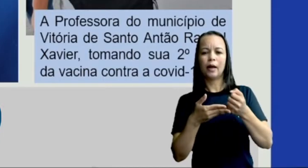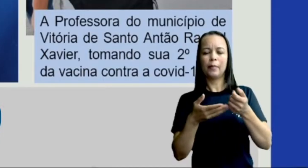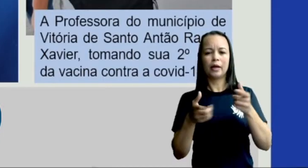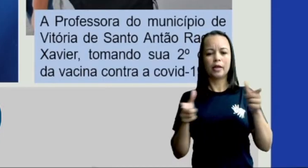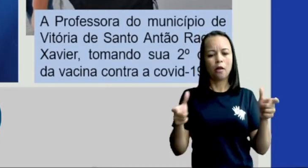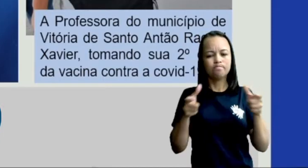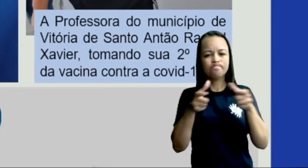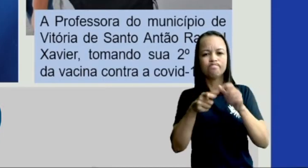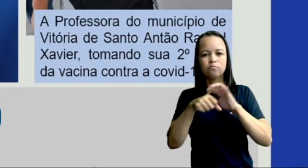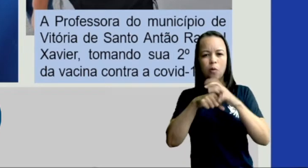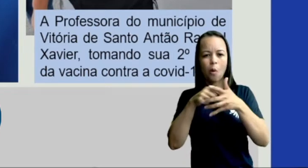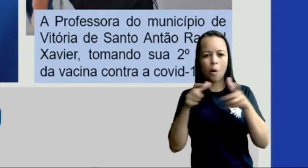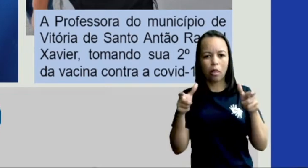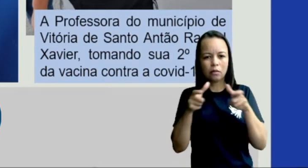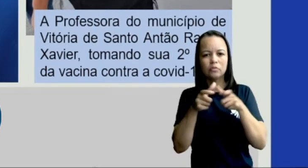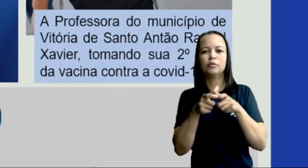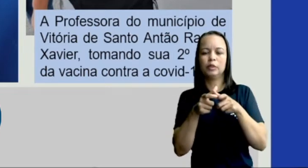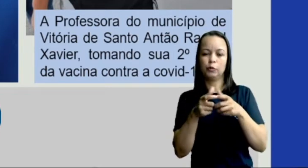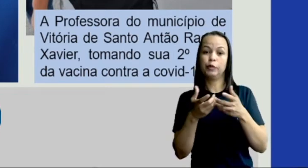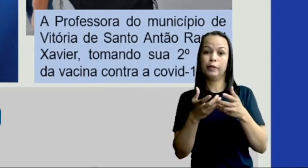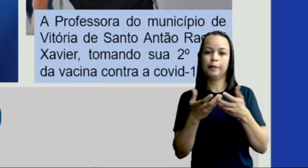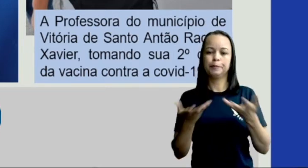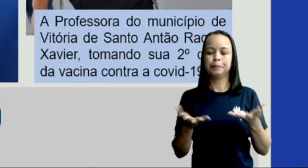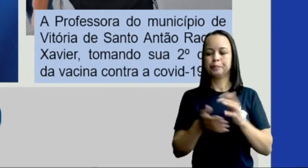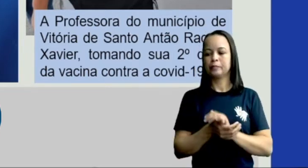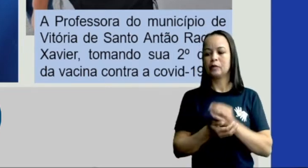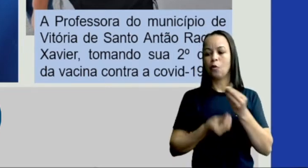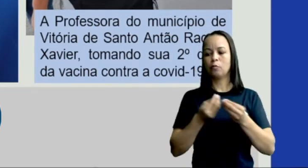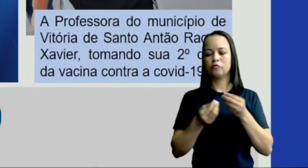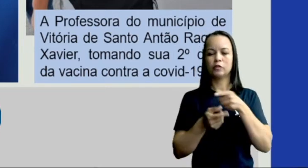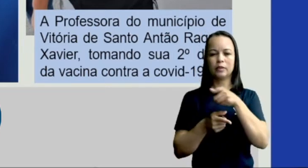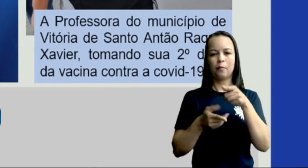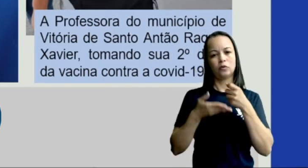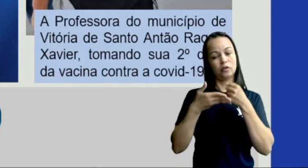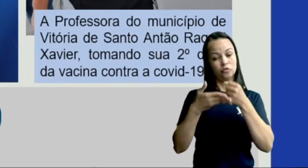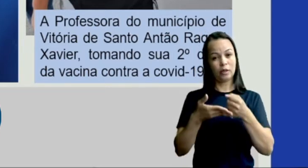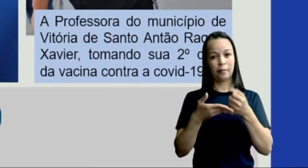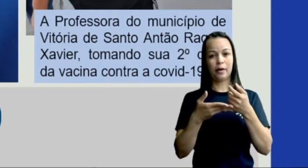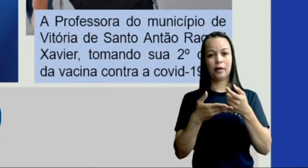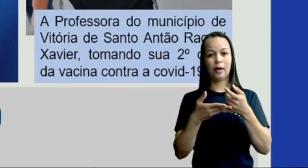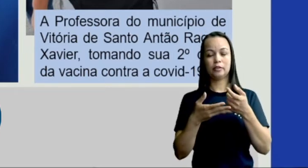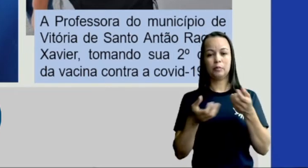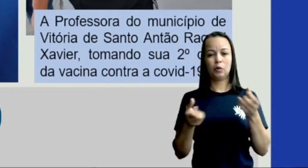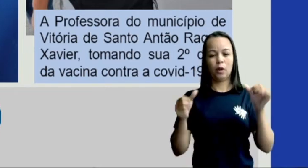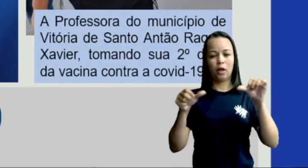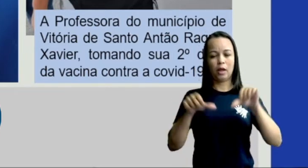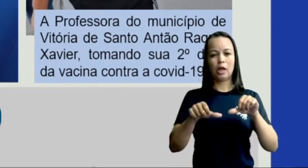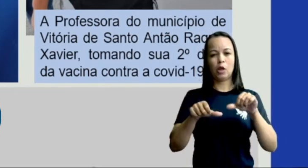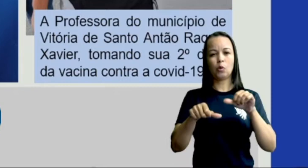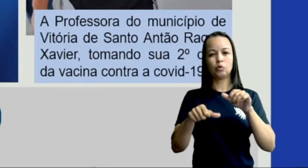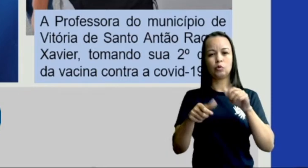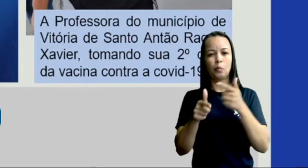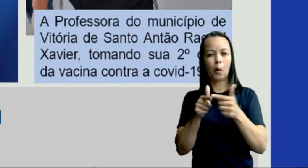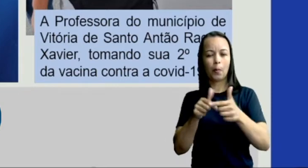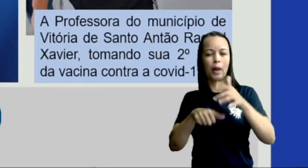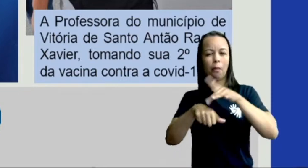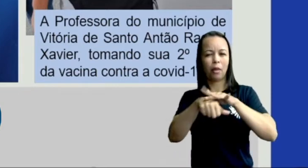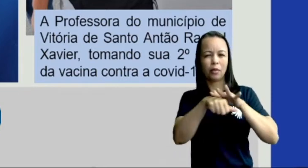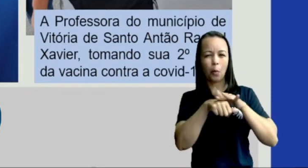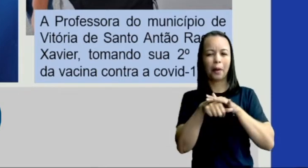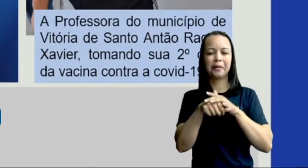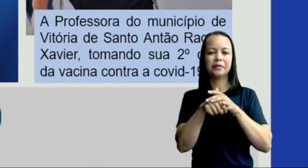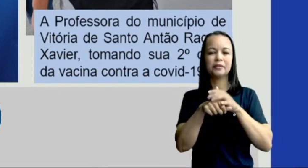ver. Como você pode contribuir para diminuir a crise sanitária da Covid-19 em sua cidade?